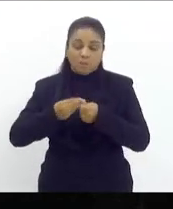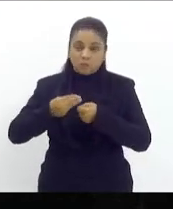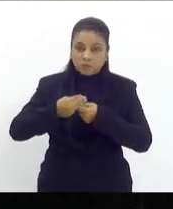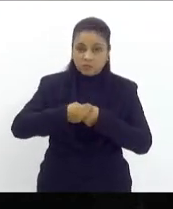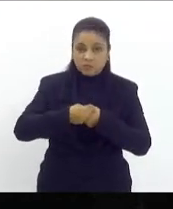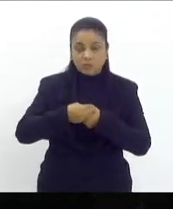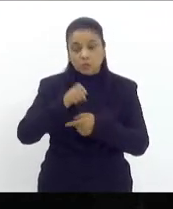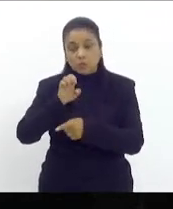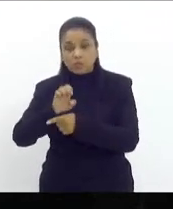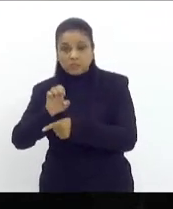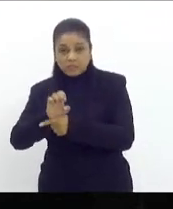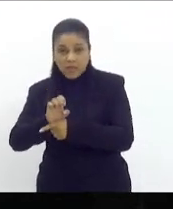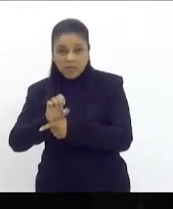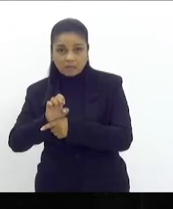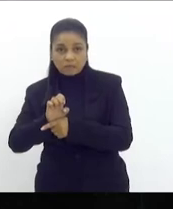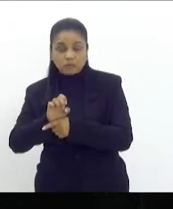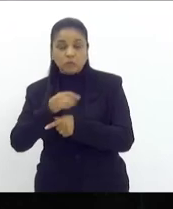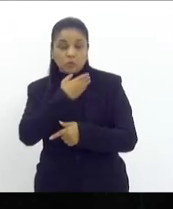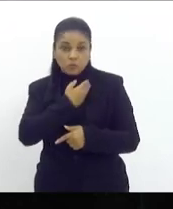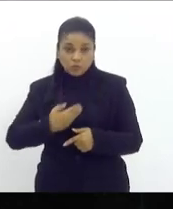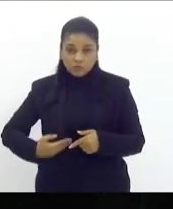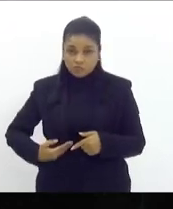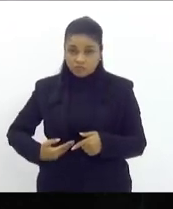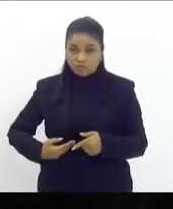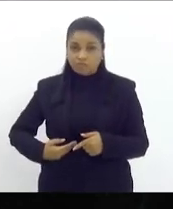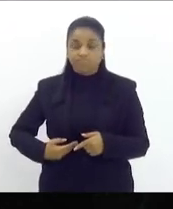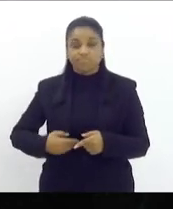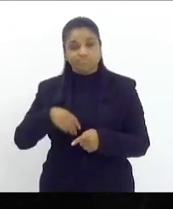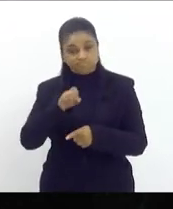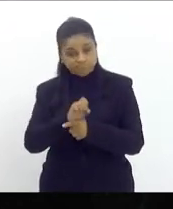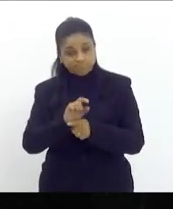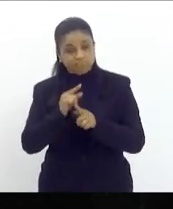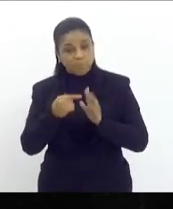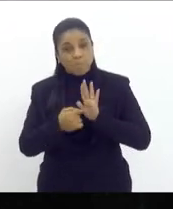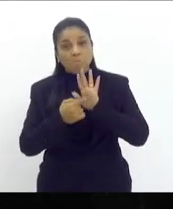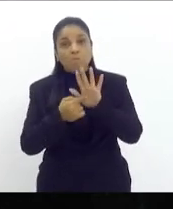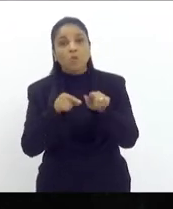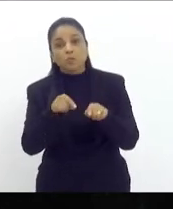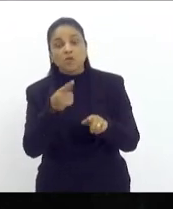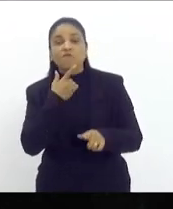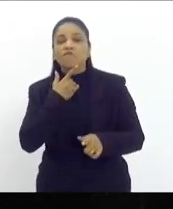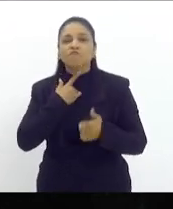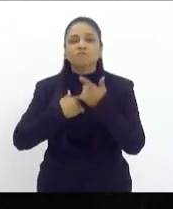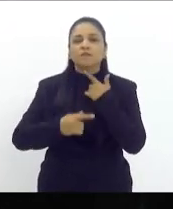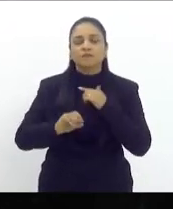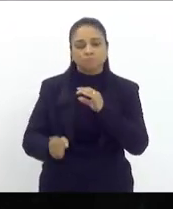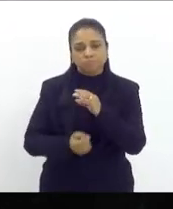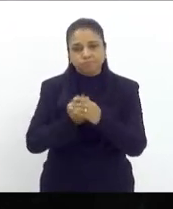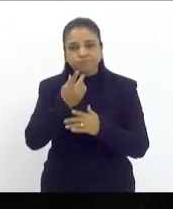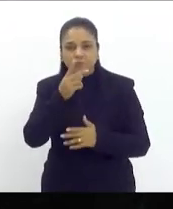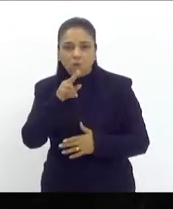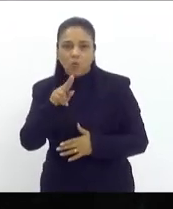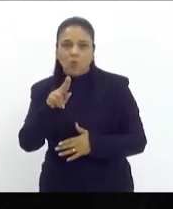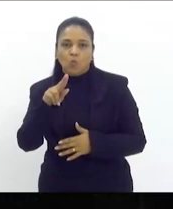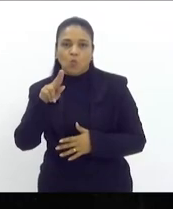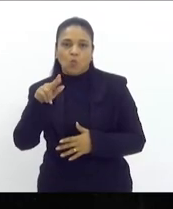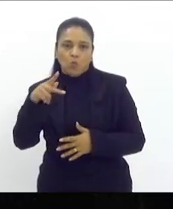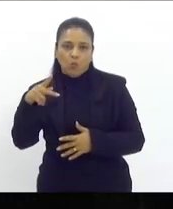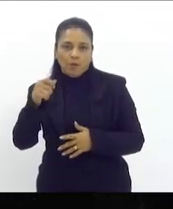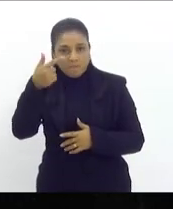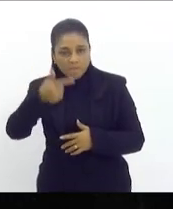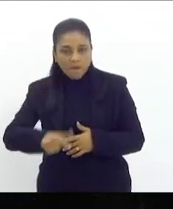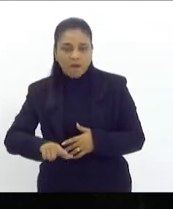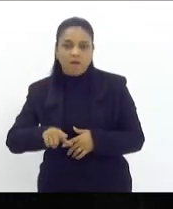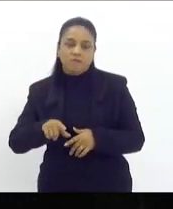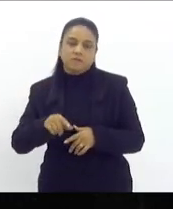e estado é fundamental que o governo do estado demonstre a vontade de instalar mais uma unidade de ter mais uma UPA ali em São João de